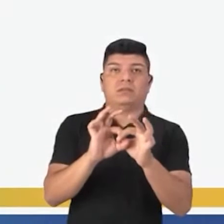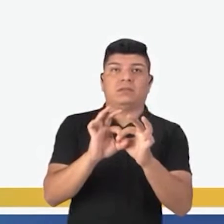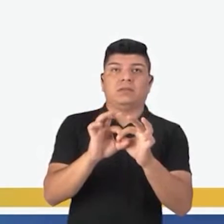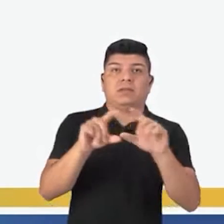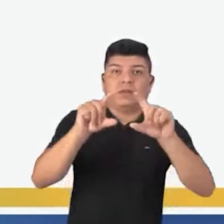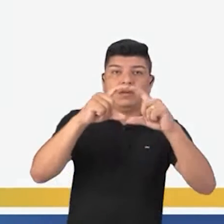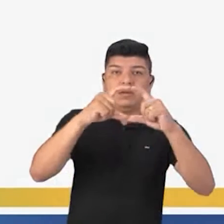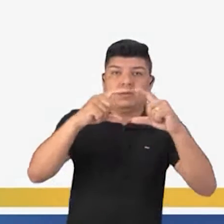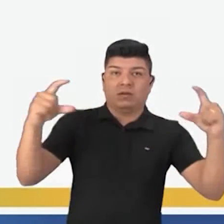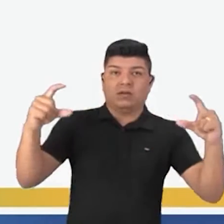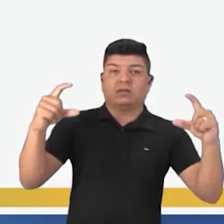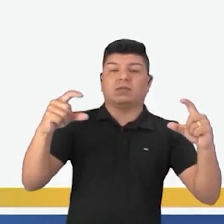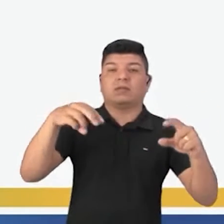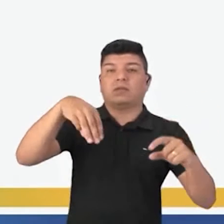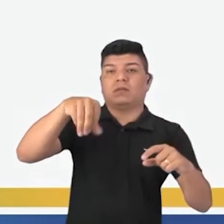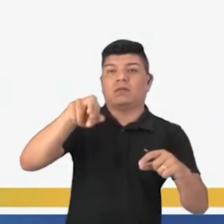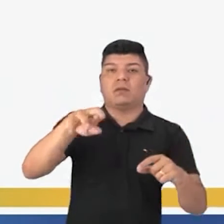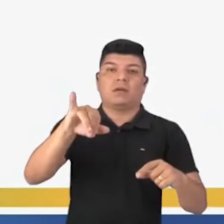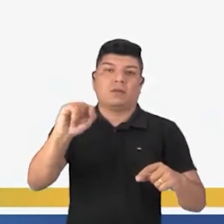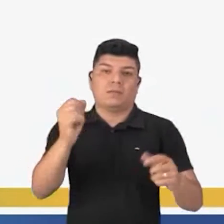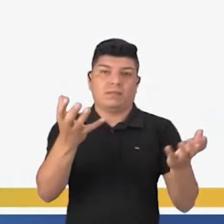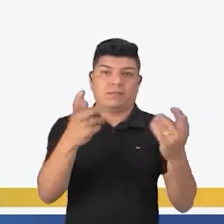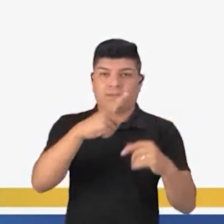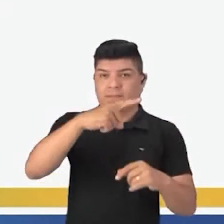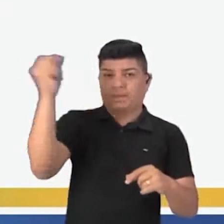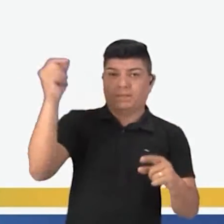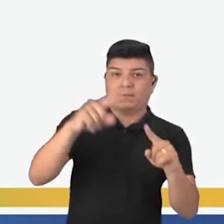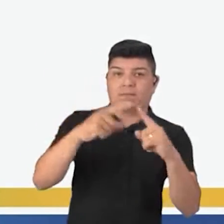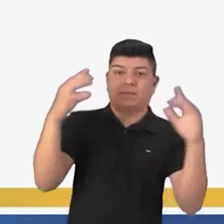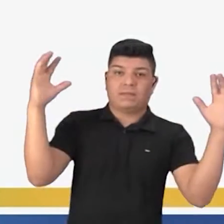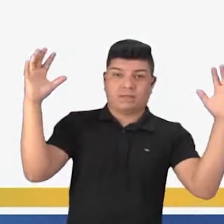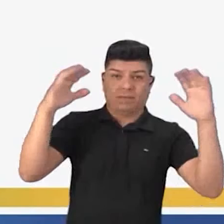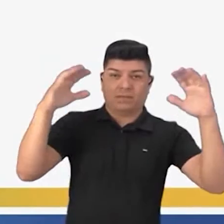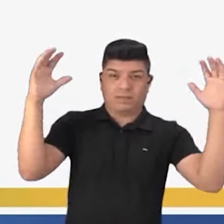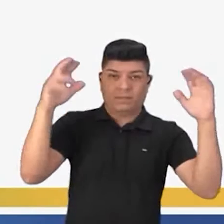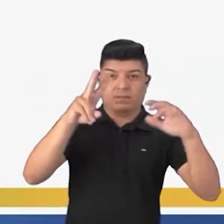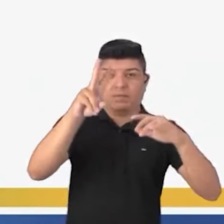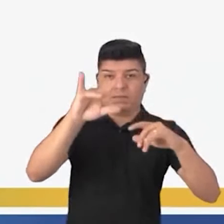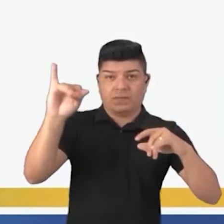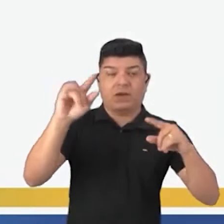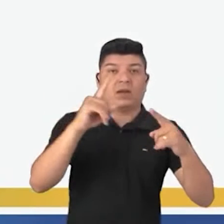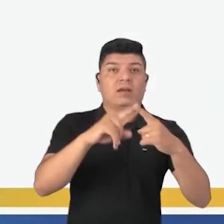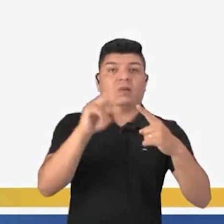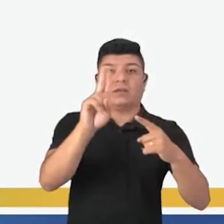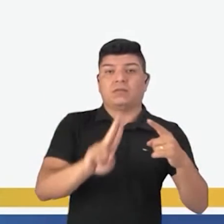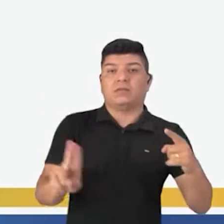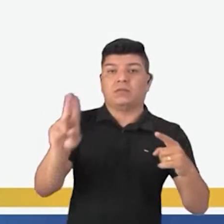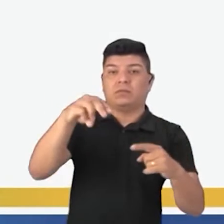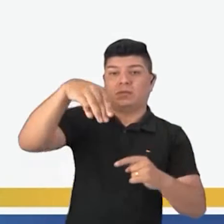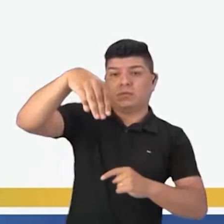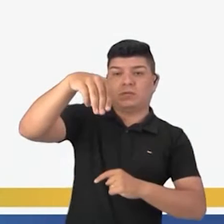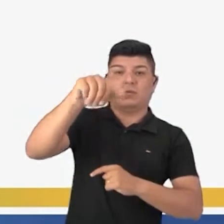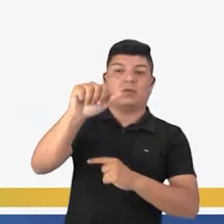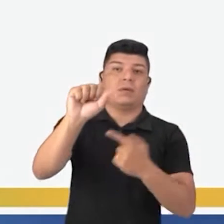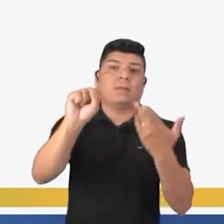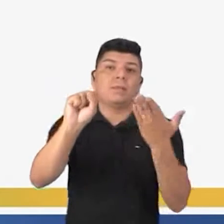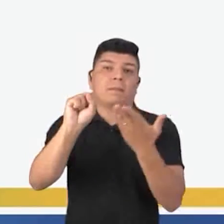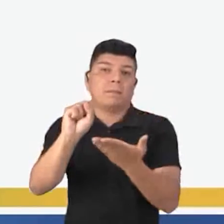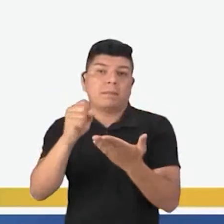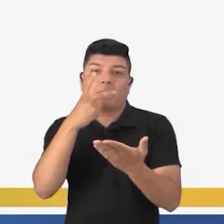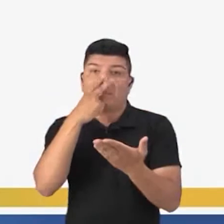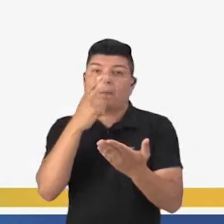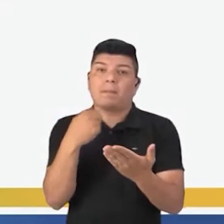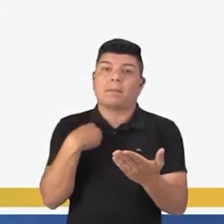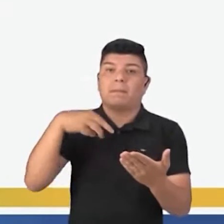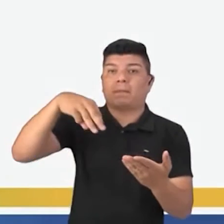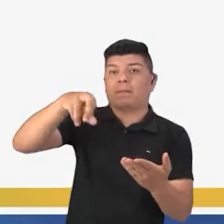Maria quer sair, aquela que diz vai chover. No caso, por conta do uso do mas, fica parecendo